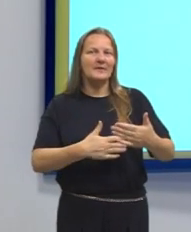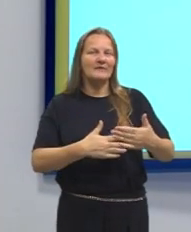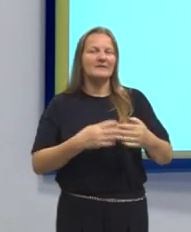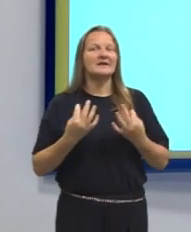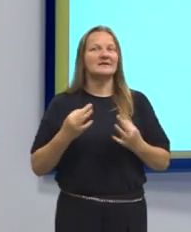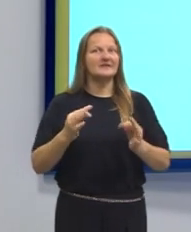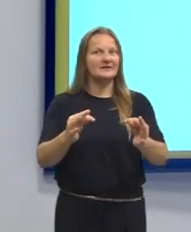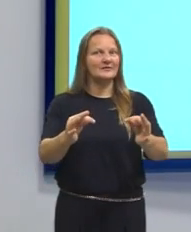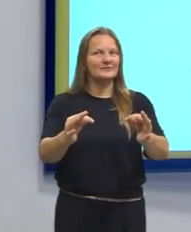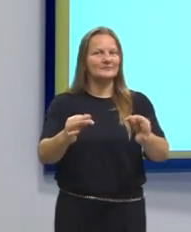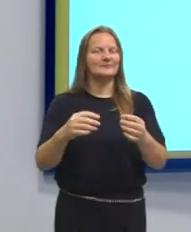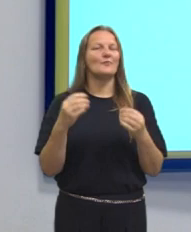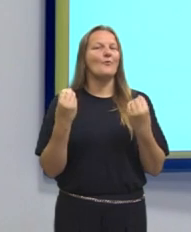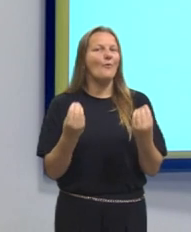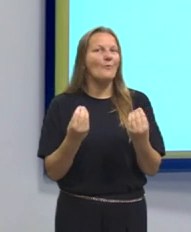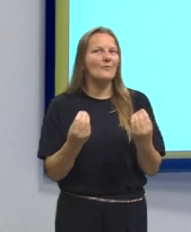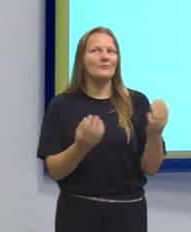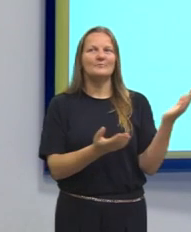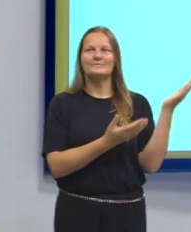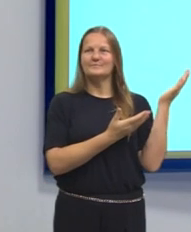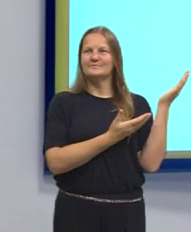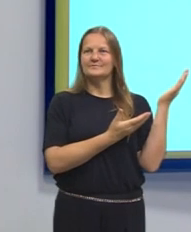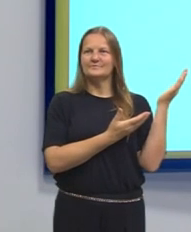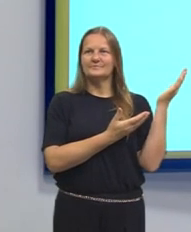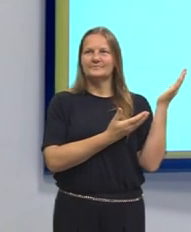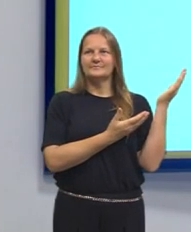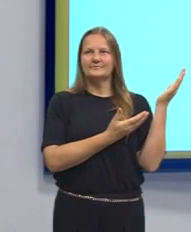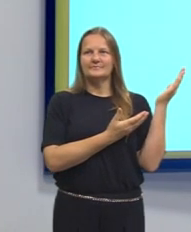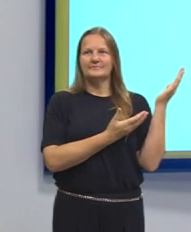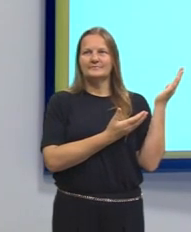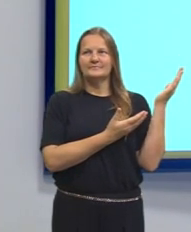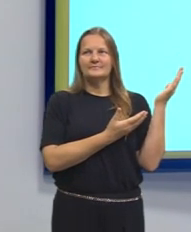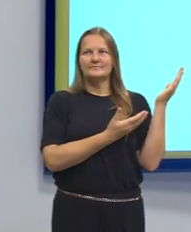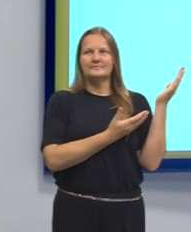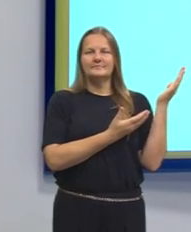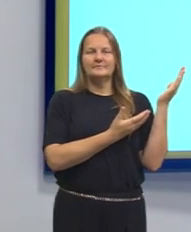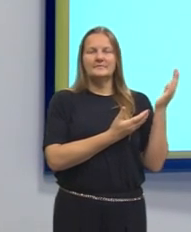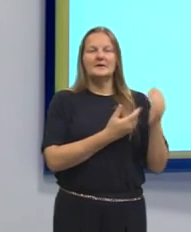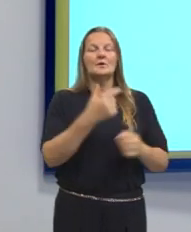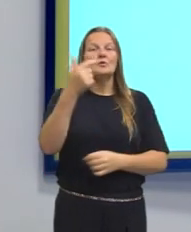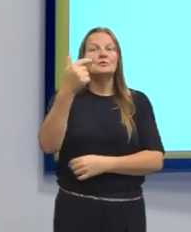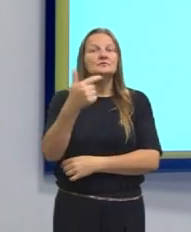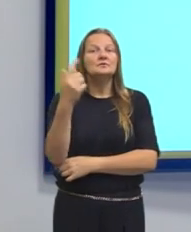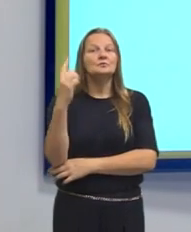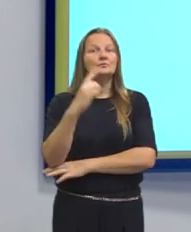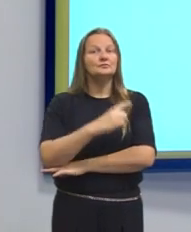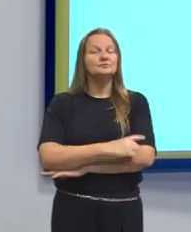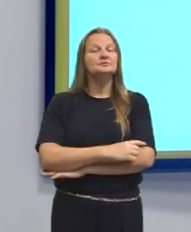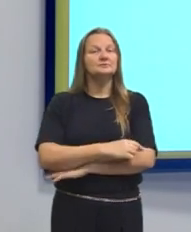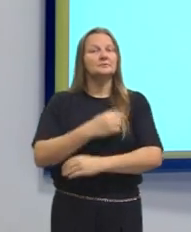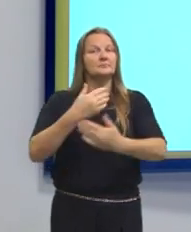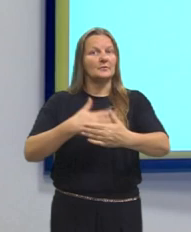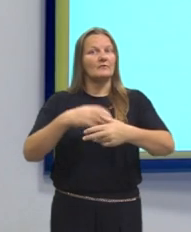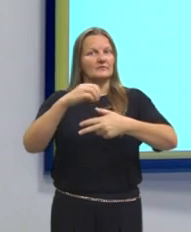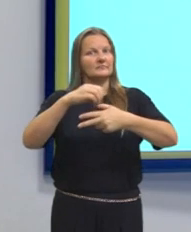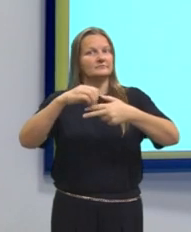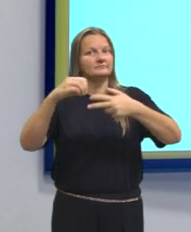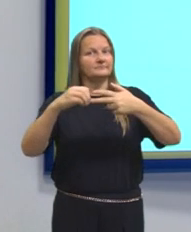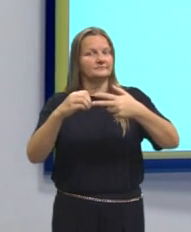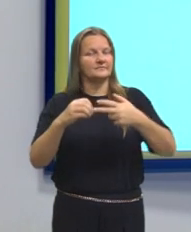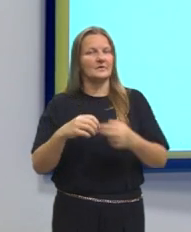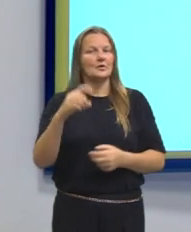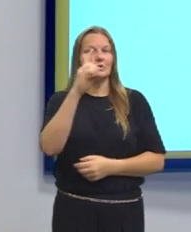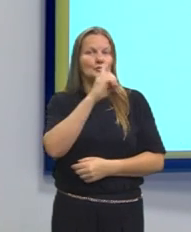tecnologias. Sobre a nossa prova, ela ocorreu no segundo dia de aplicação das provas do ENEM, né? No segundo